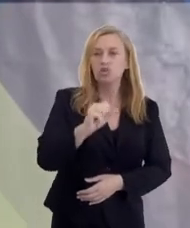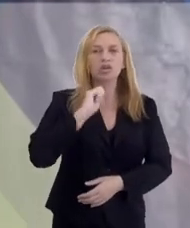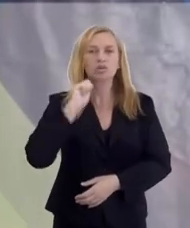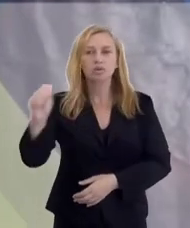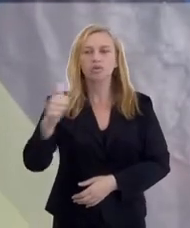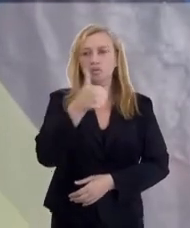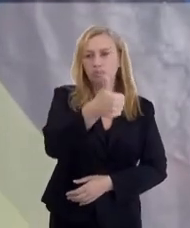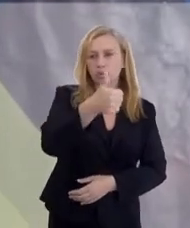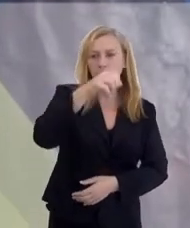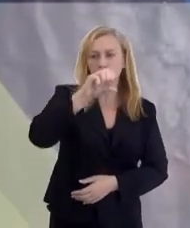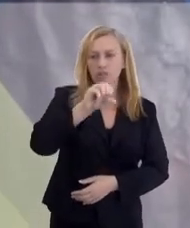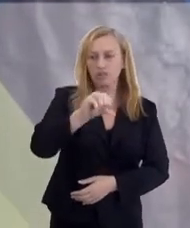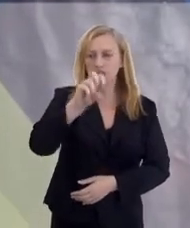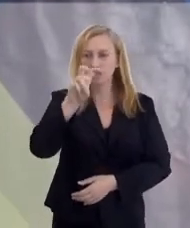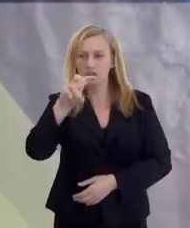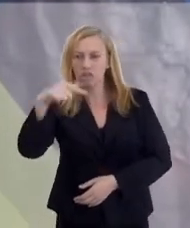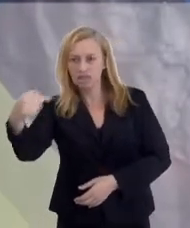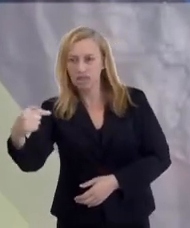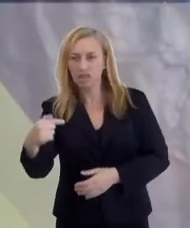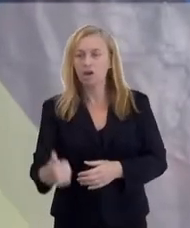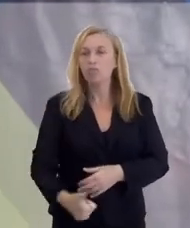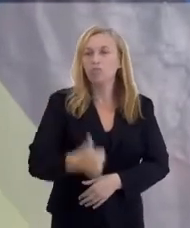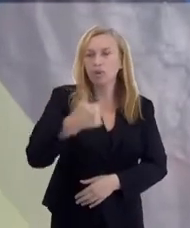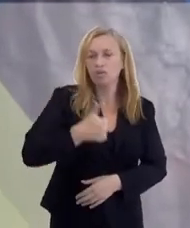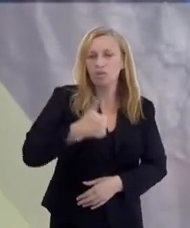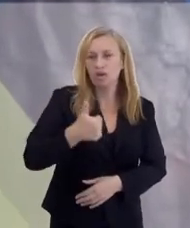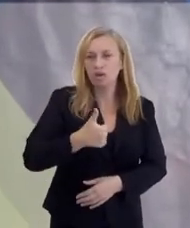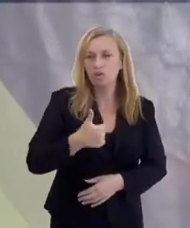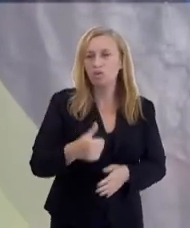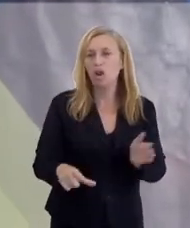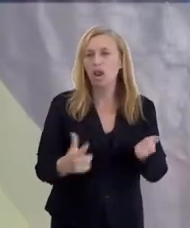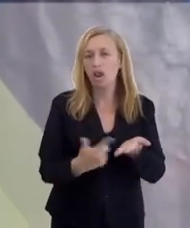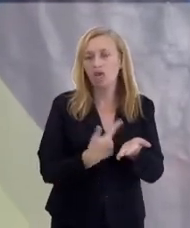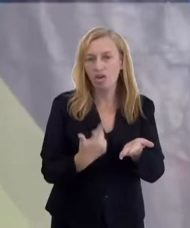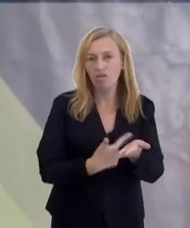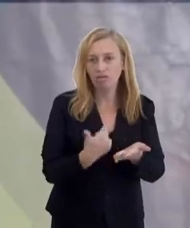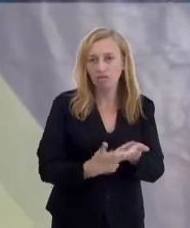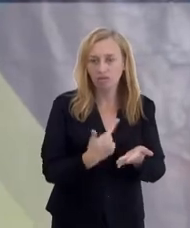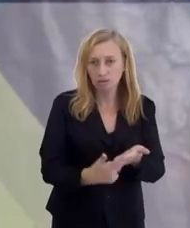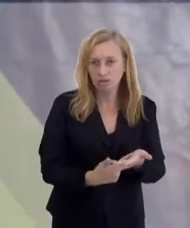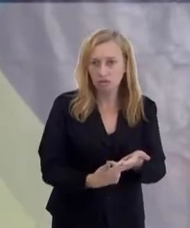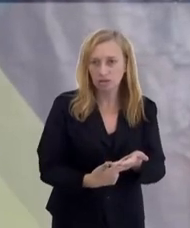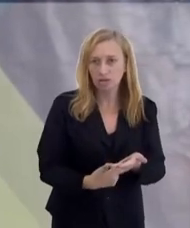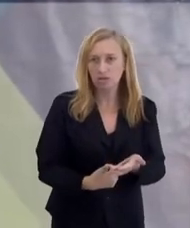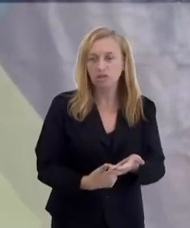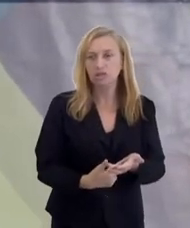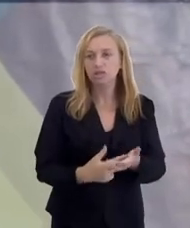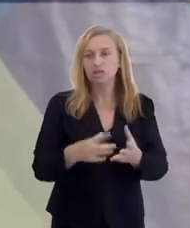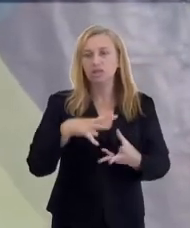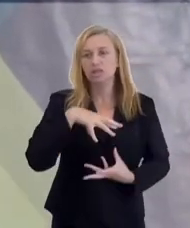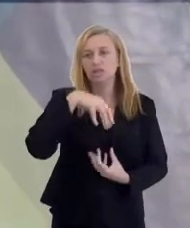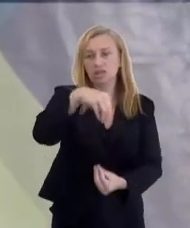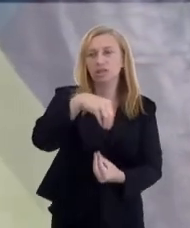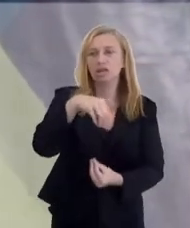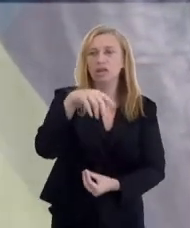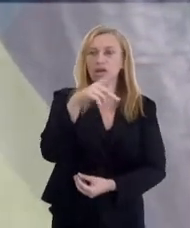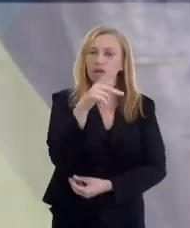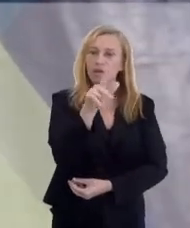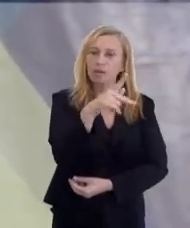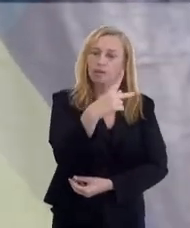1857, com o lançamento de O Livro dos Espíritos, que é o primeiro livro, então forma um conjunto de cinco livros, que a gente chama